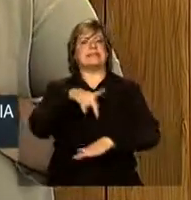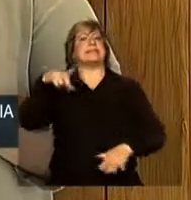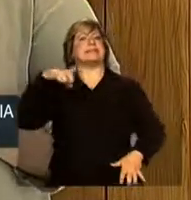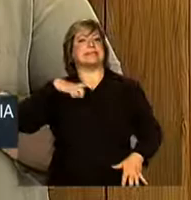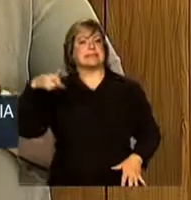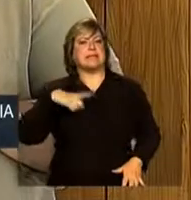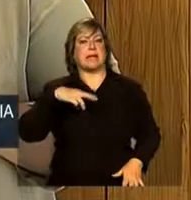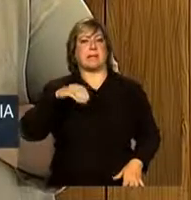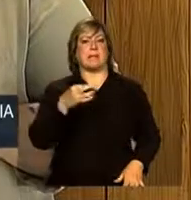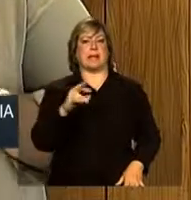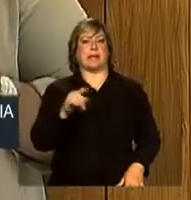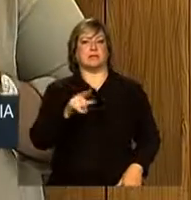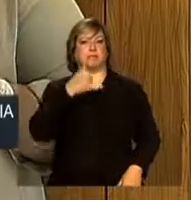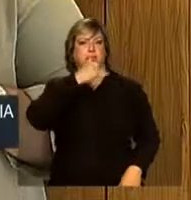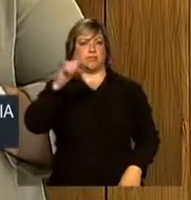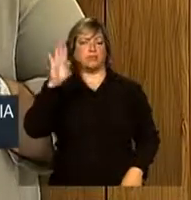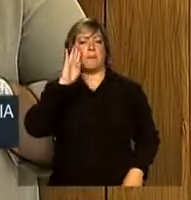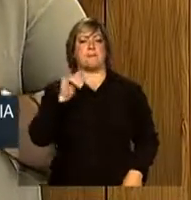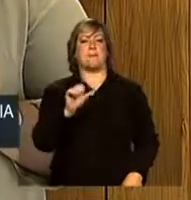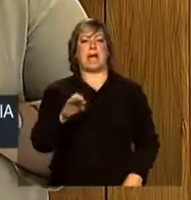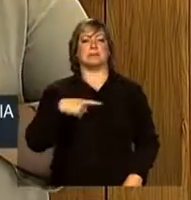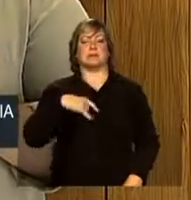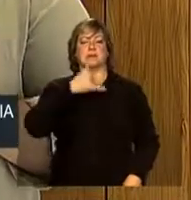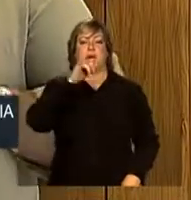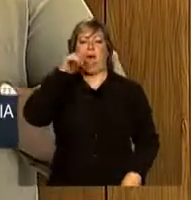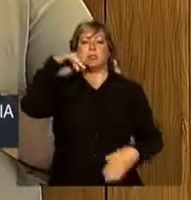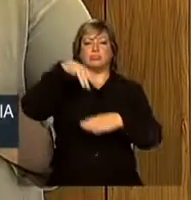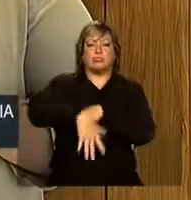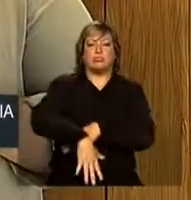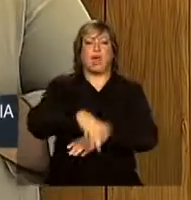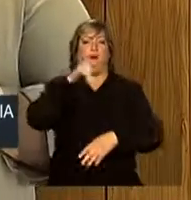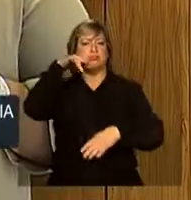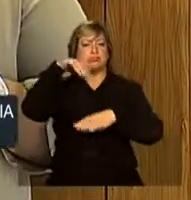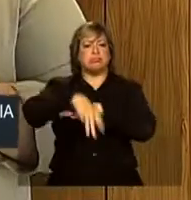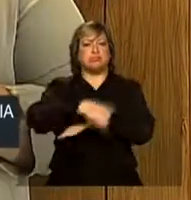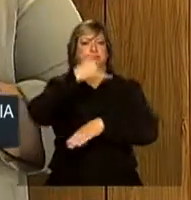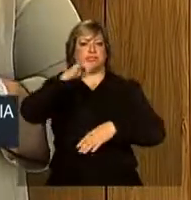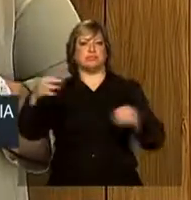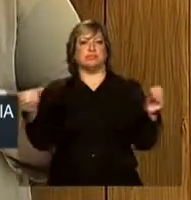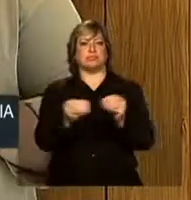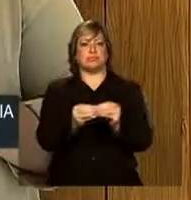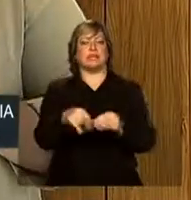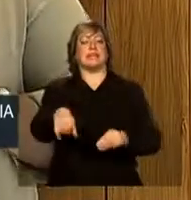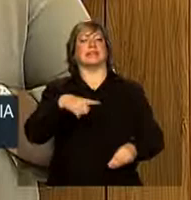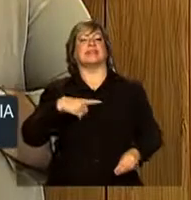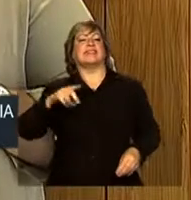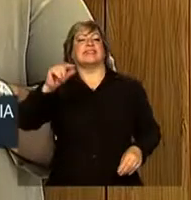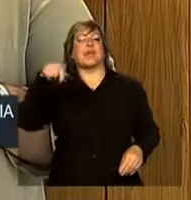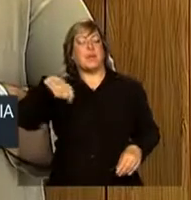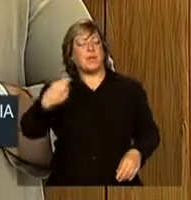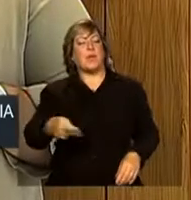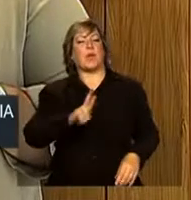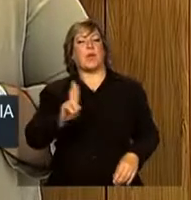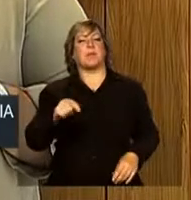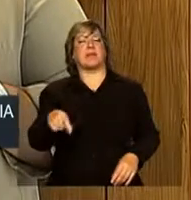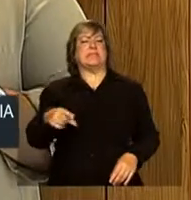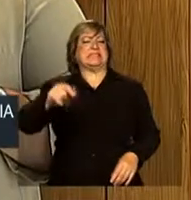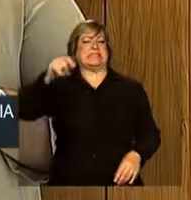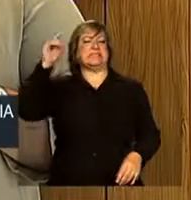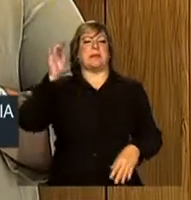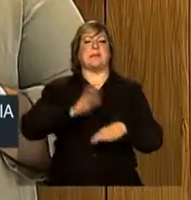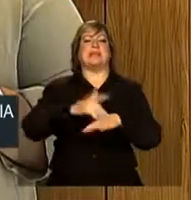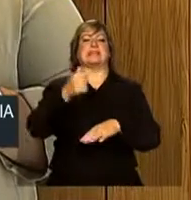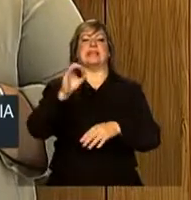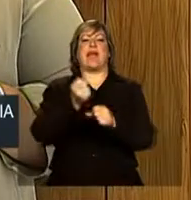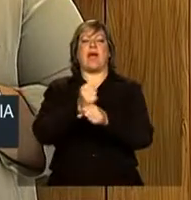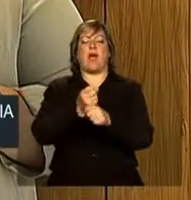uma matriz energética baseada em hidrelétricas, usa a água. São velhas senhoras, como ela colocou, com mais de 70